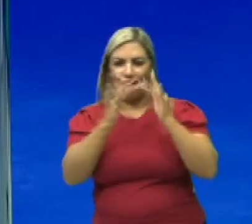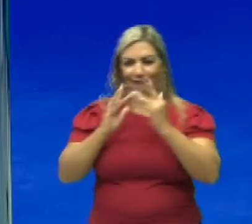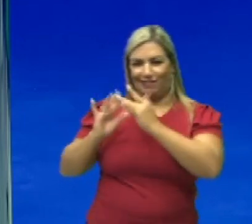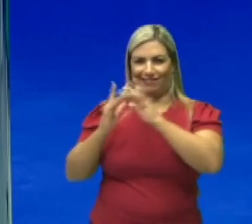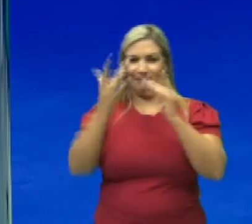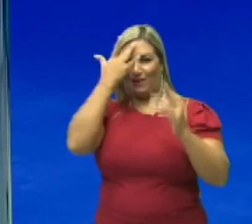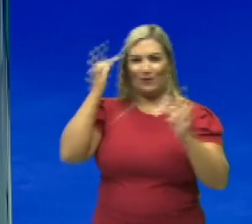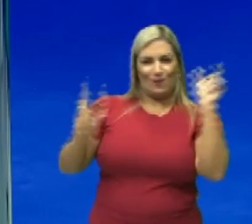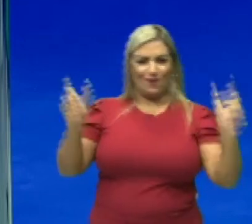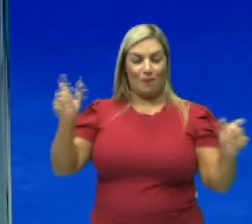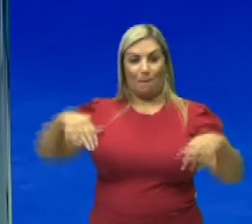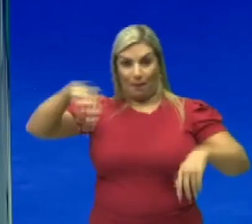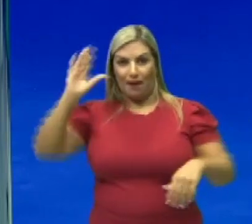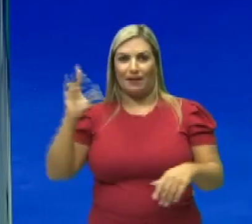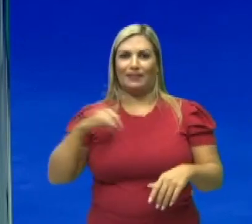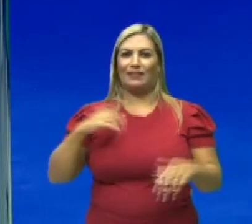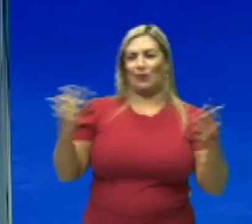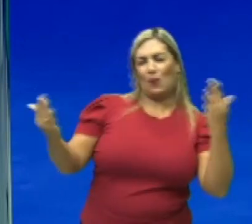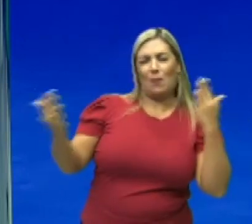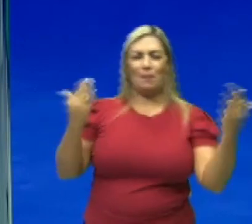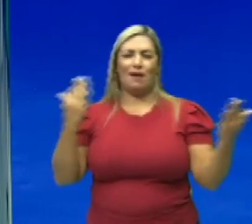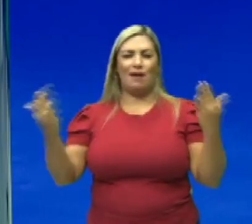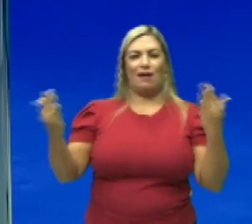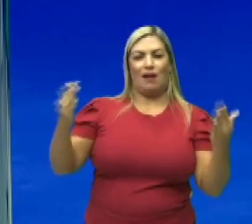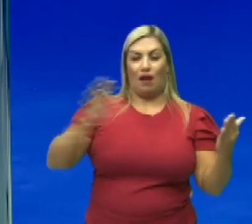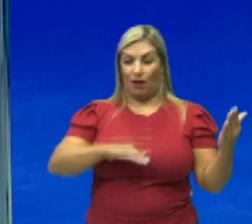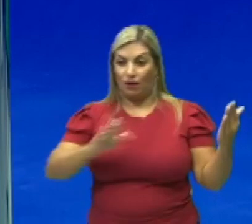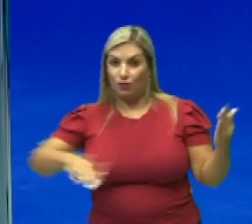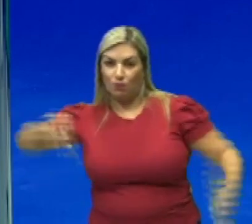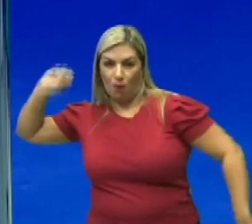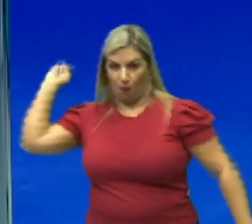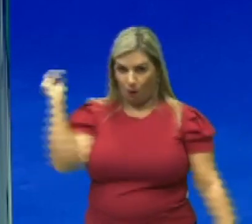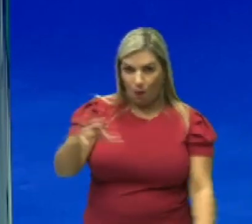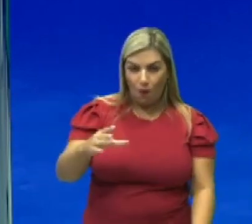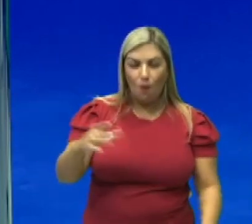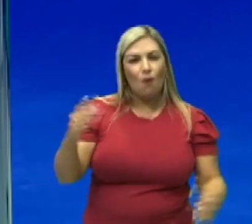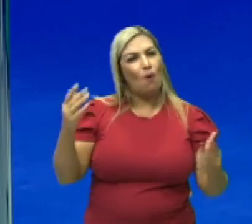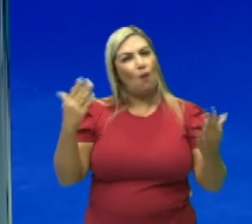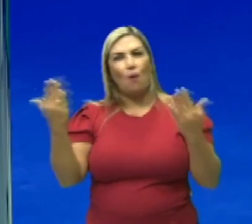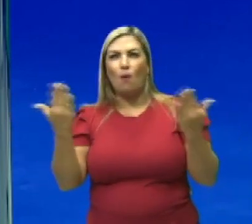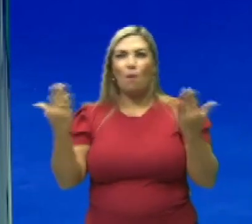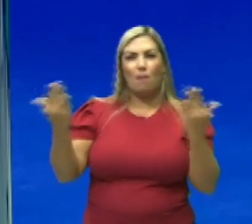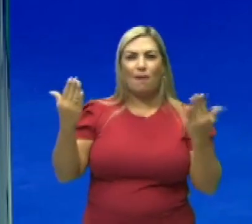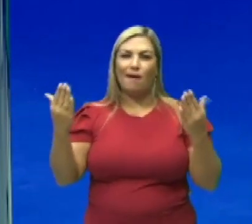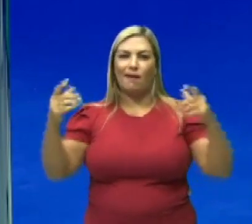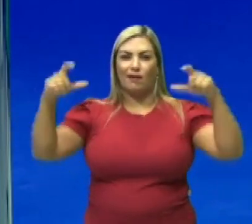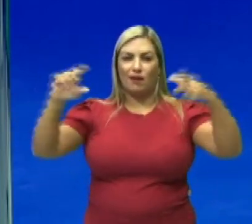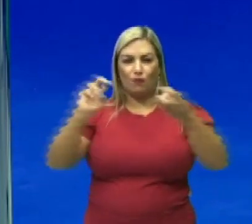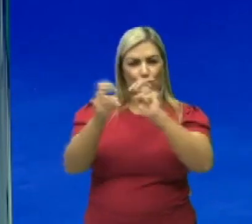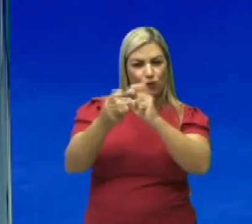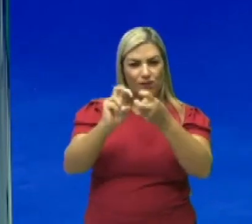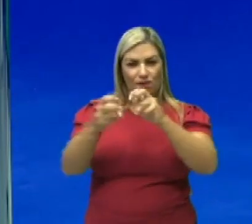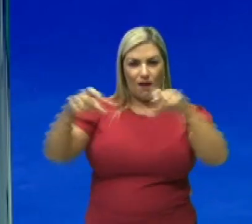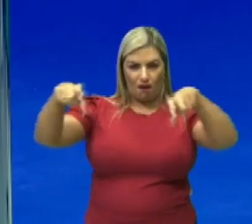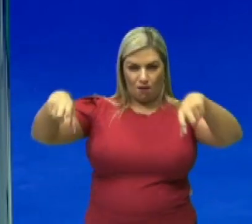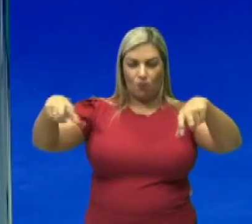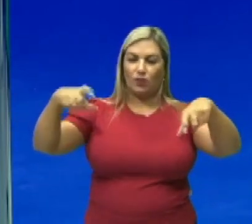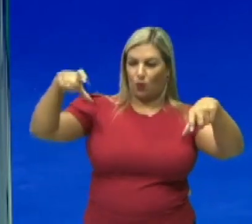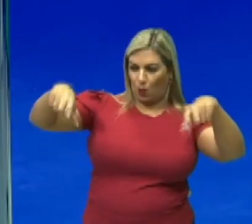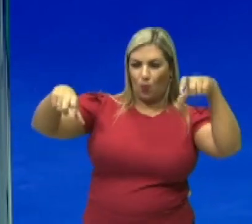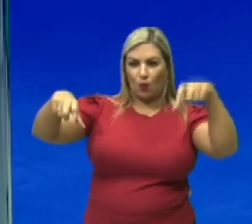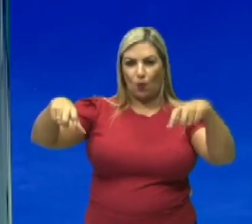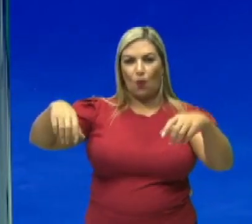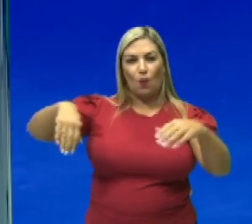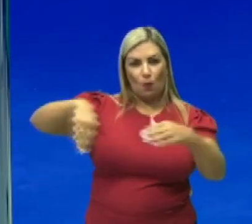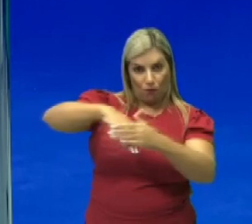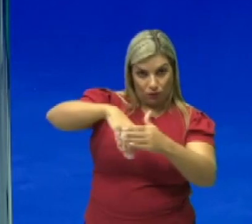comparando o handball com o futebol, com o futsal. Por quê? Porque existem os dois gols, as quadras